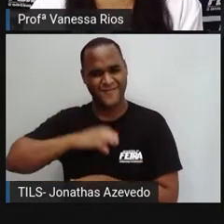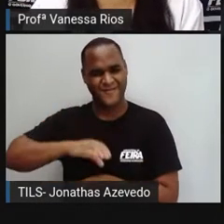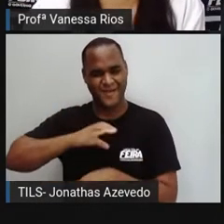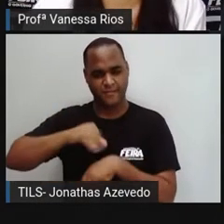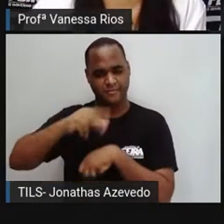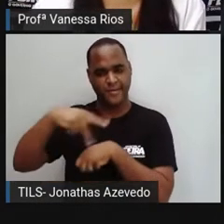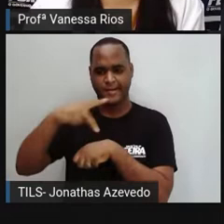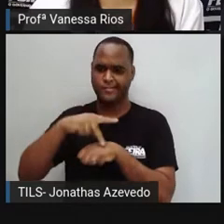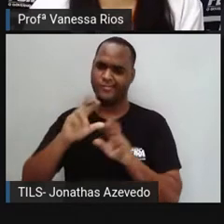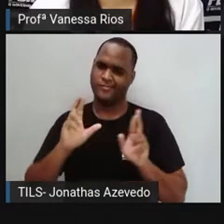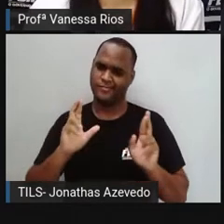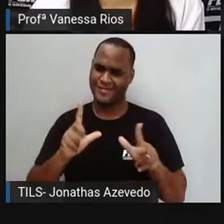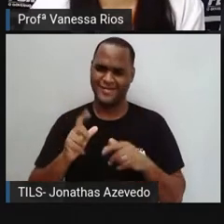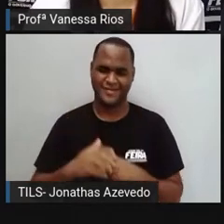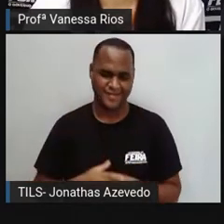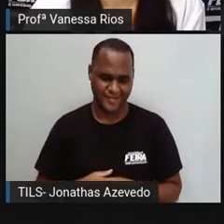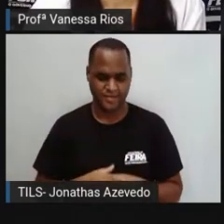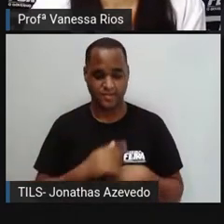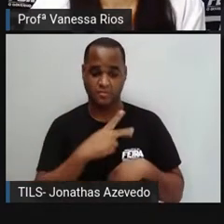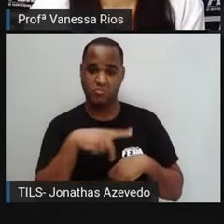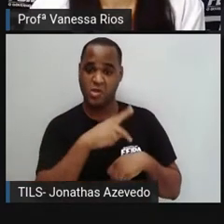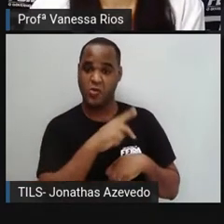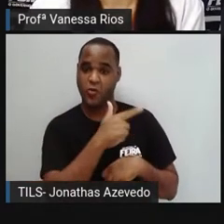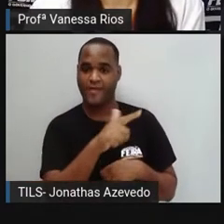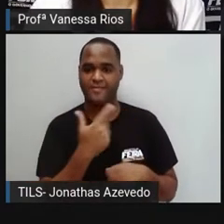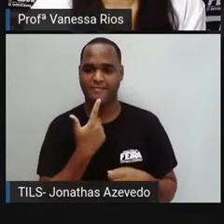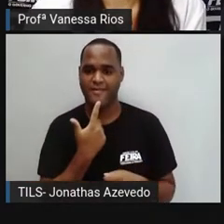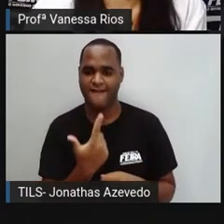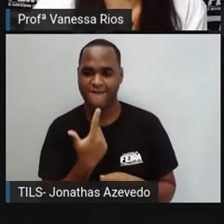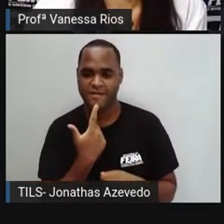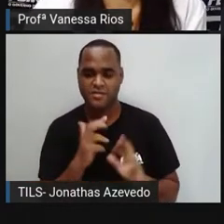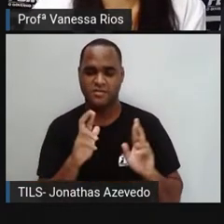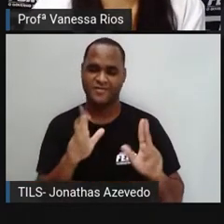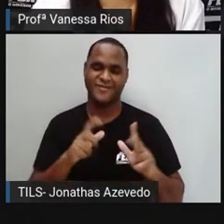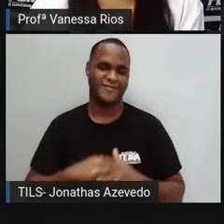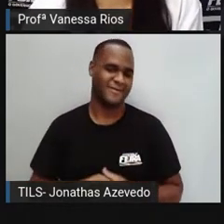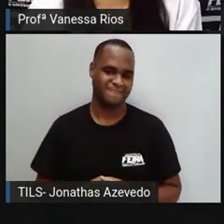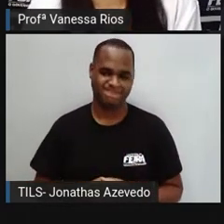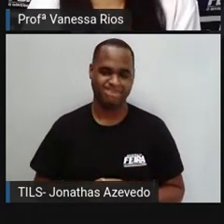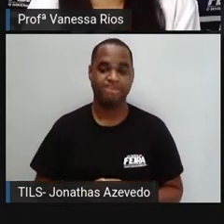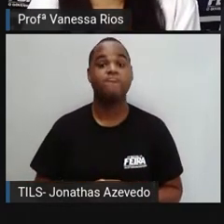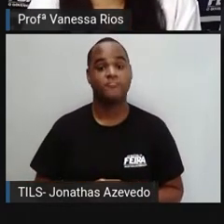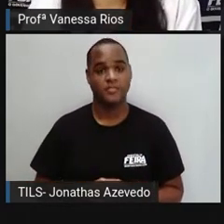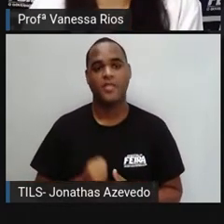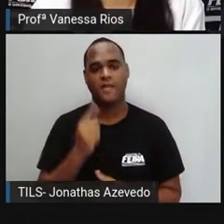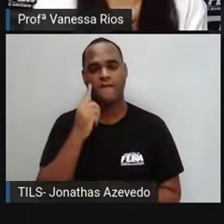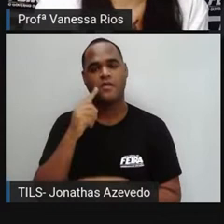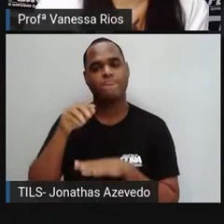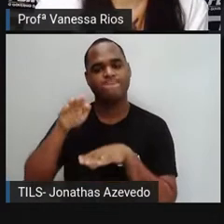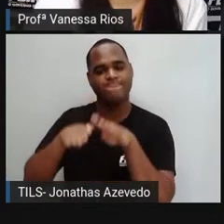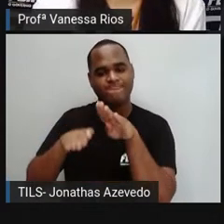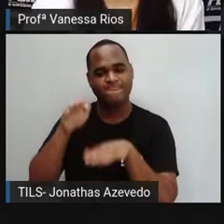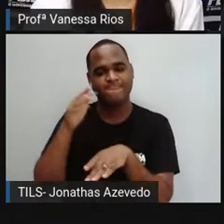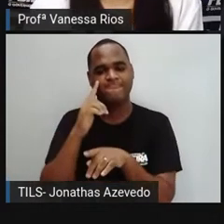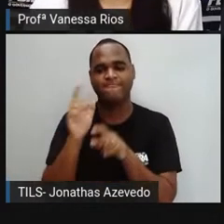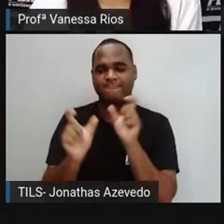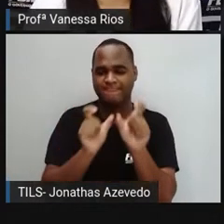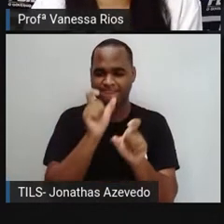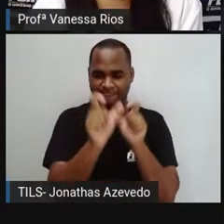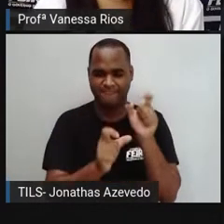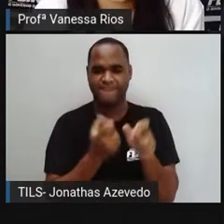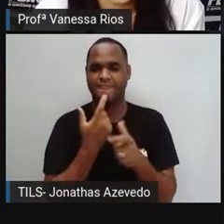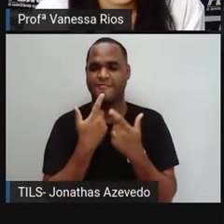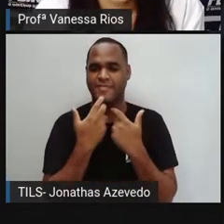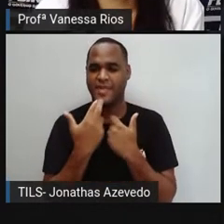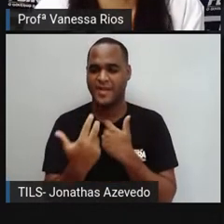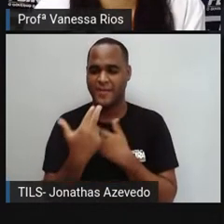Então várias variações existem em relação à língua portuguesa, em relação às línguas que